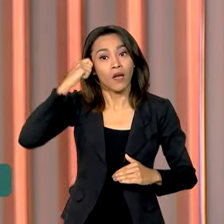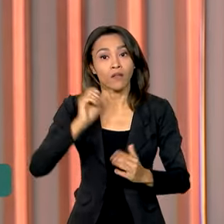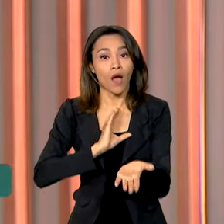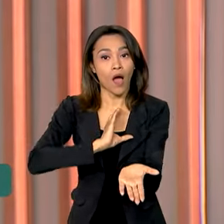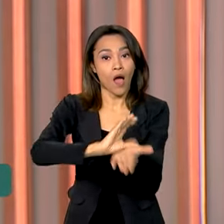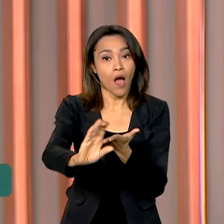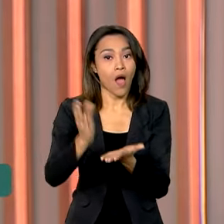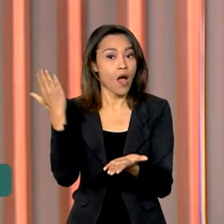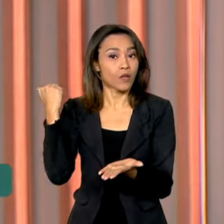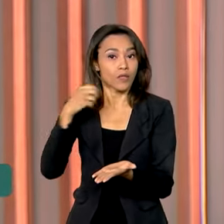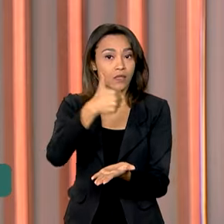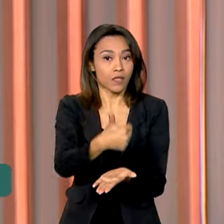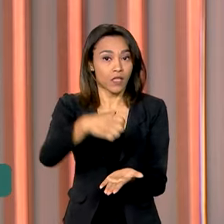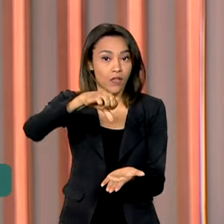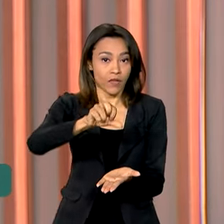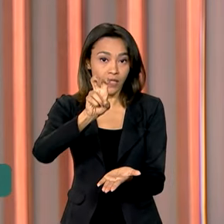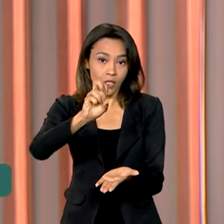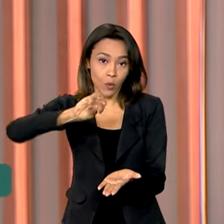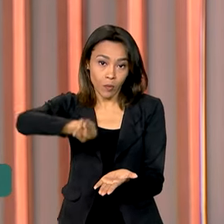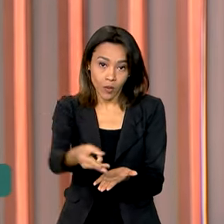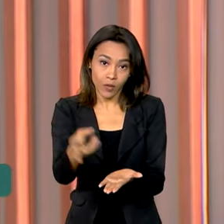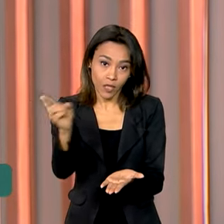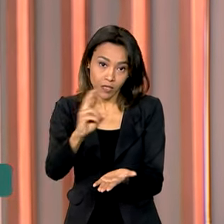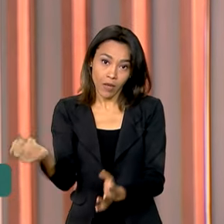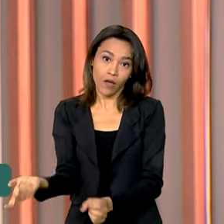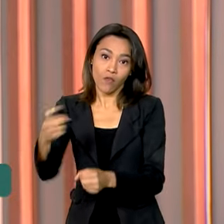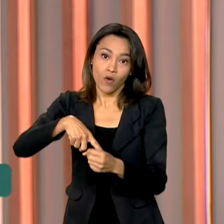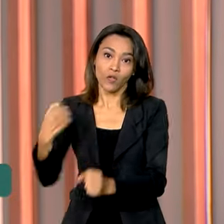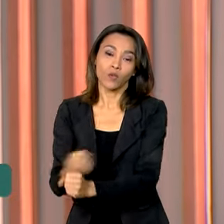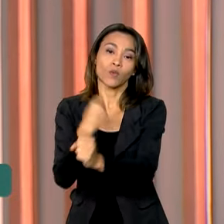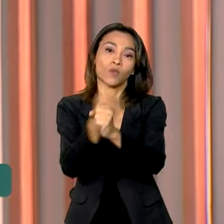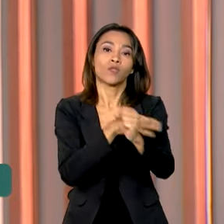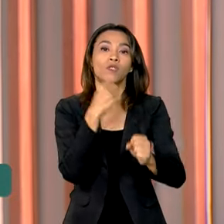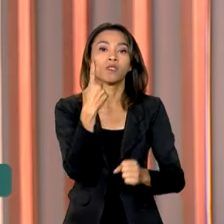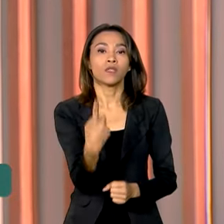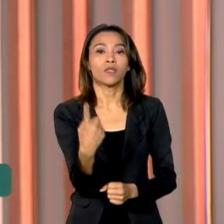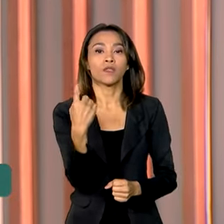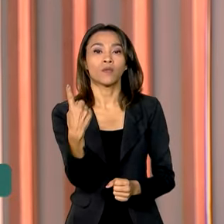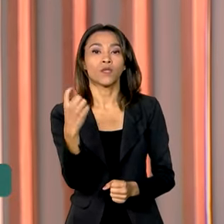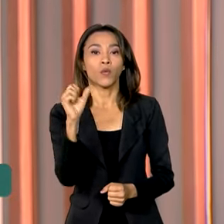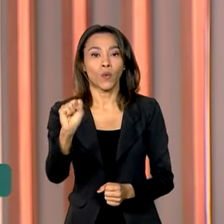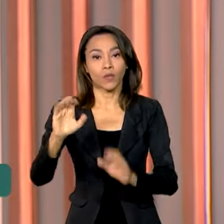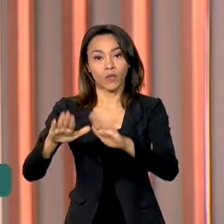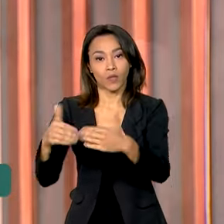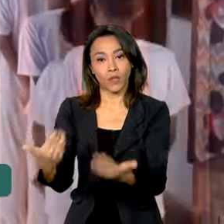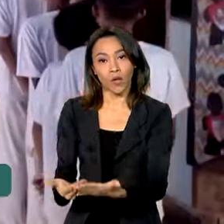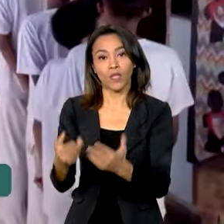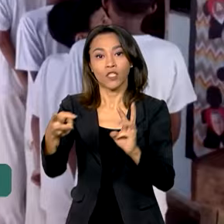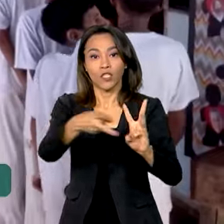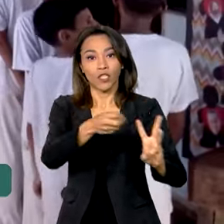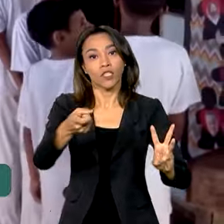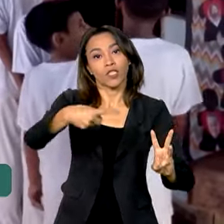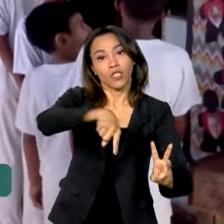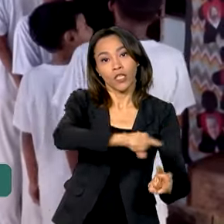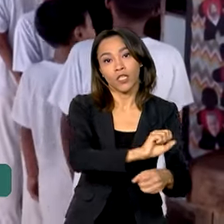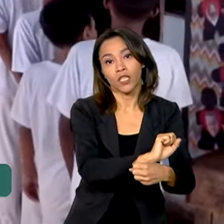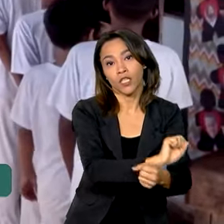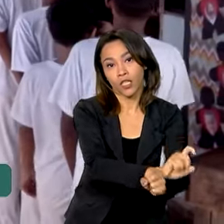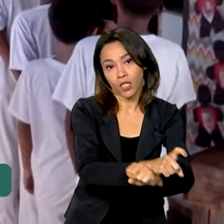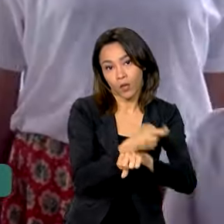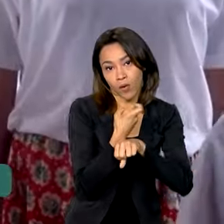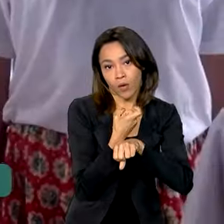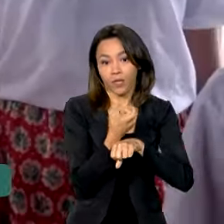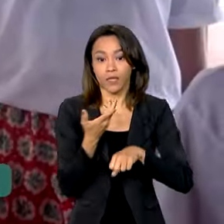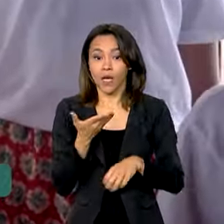de reais para a retomada de obras em 118 escolas indígenas e quilombolas. Alguns desses centros de